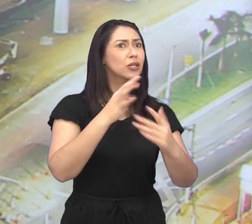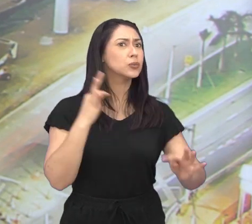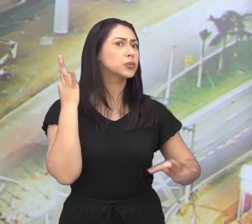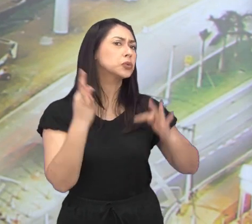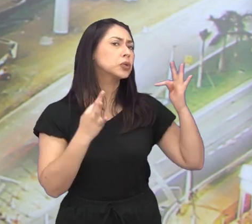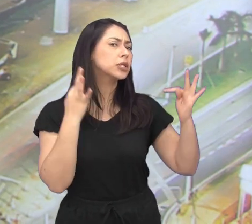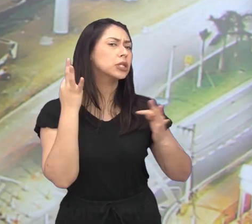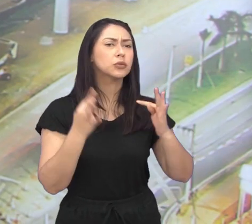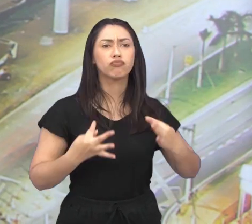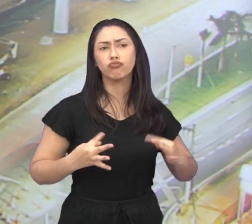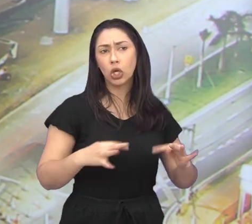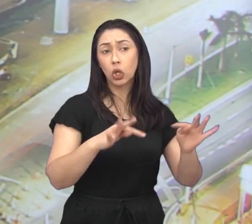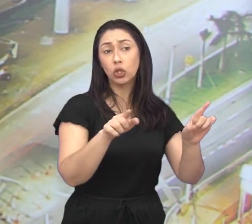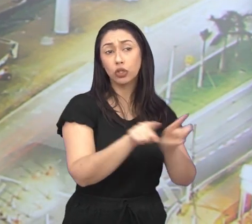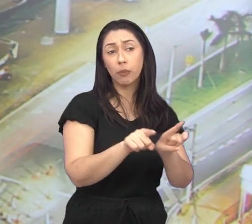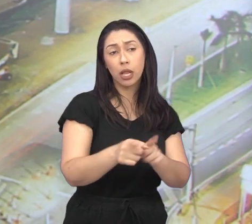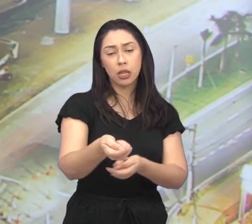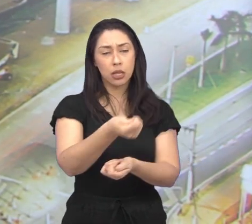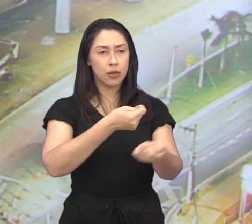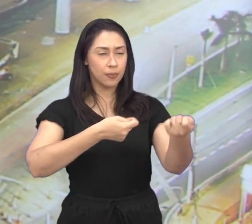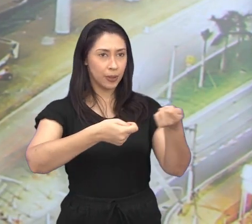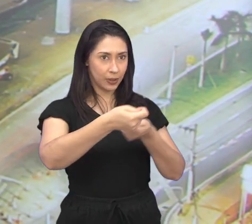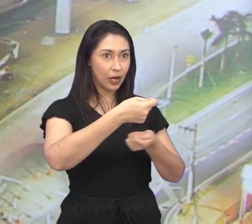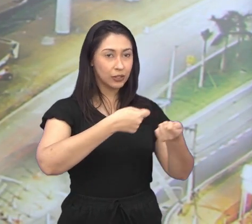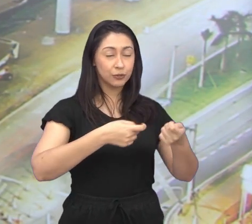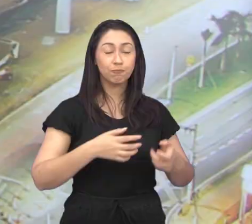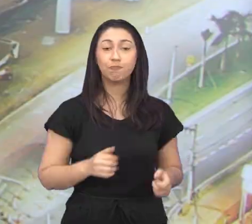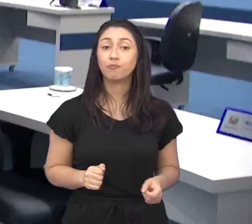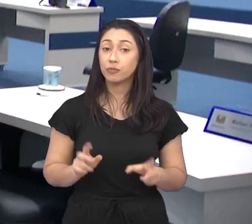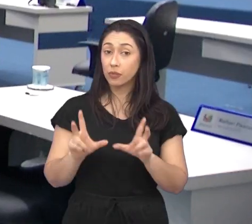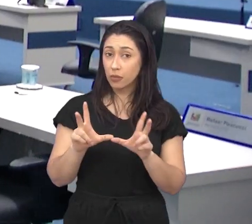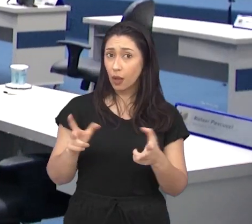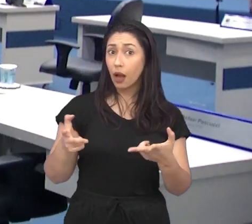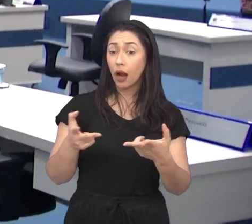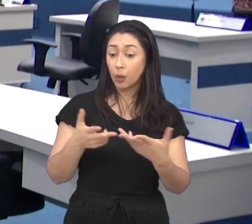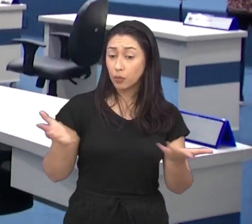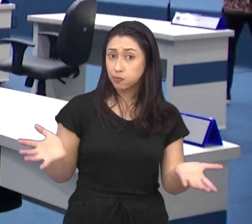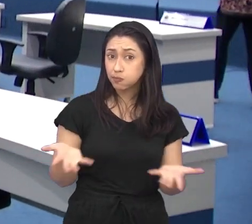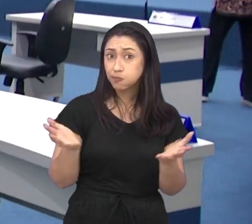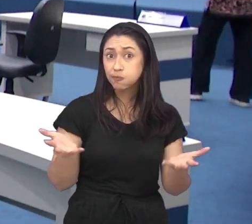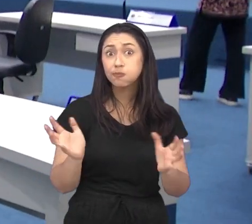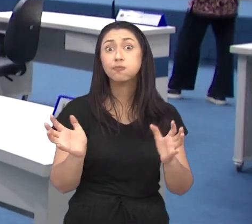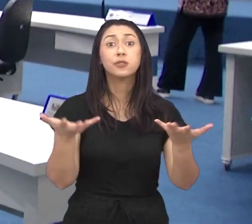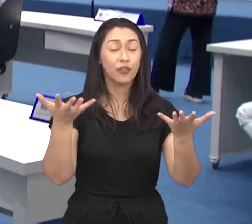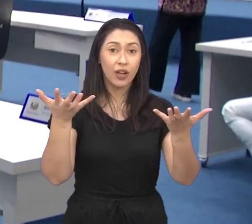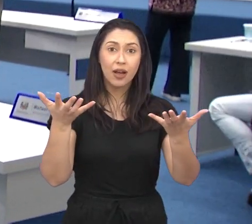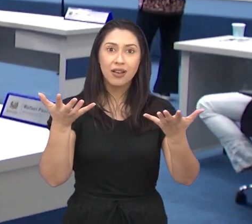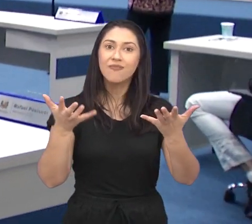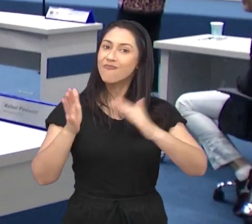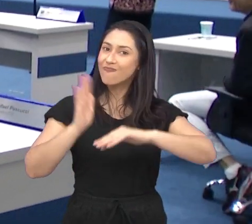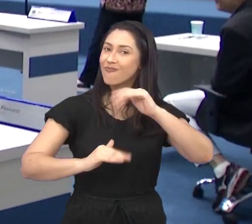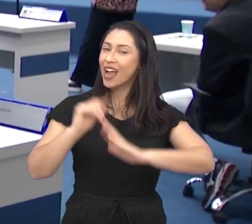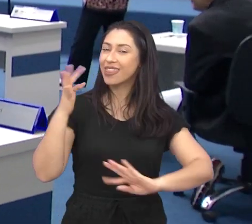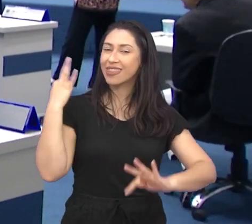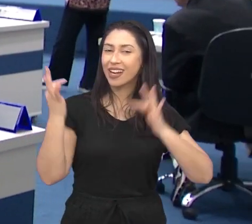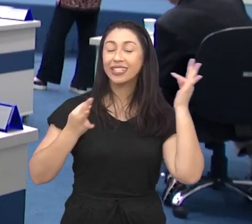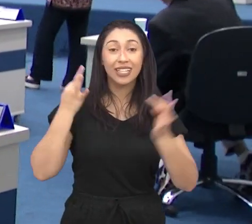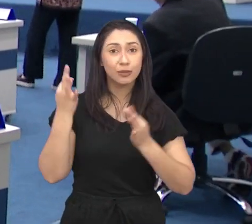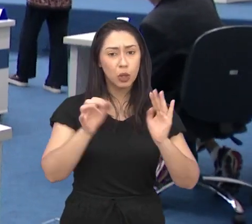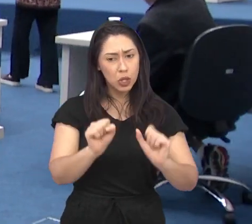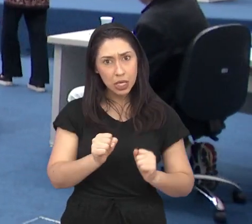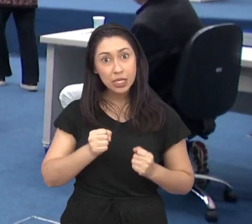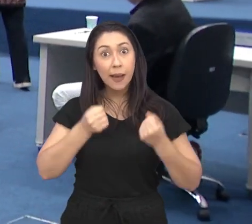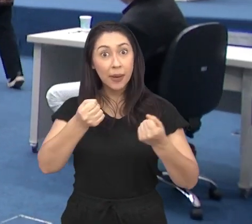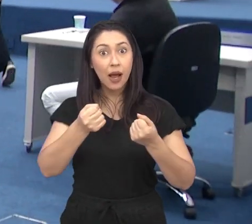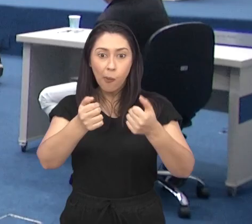de turismo de negócios e o turismo tecnológico aqui na cidade. A Câmara incentiva a prática do turismo na cidade e